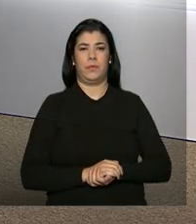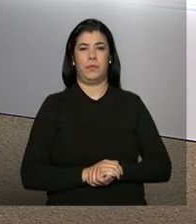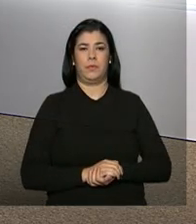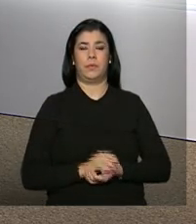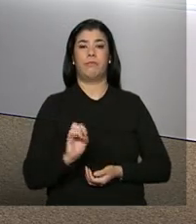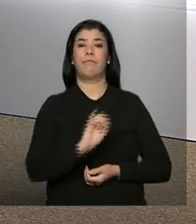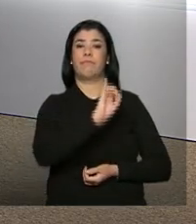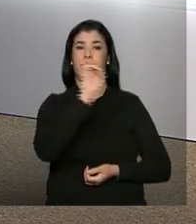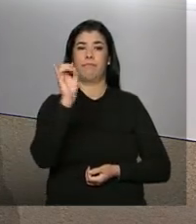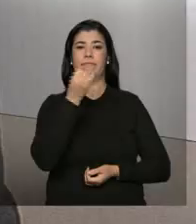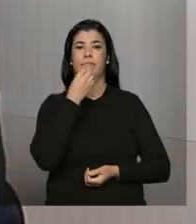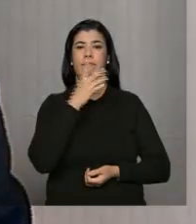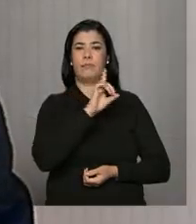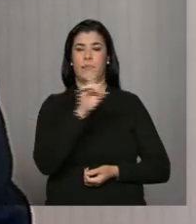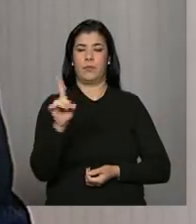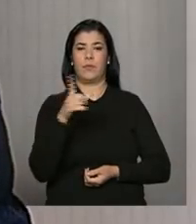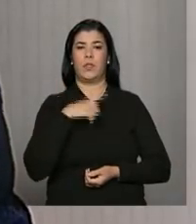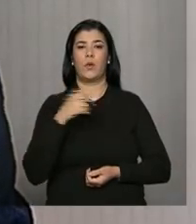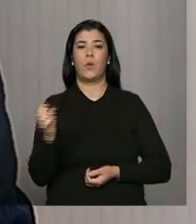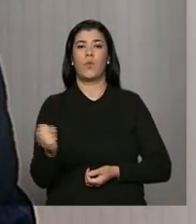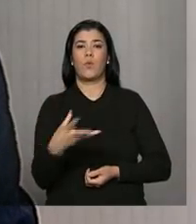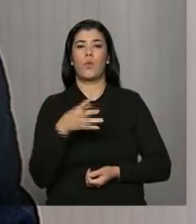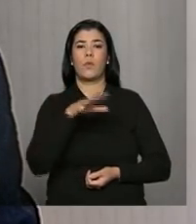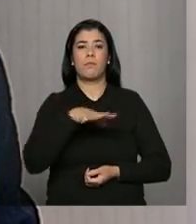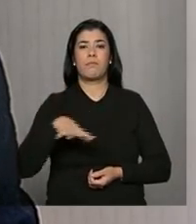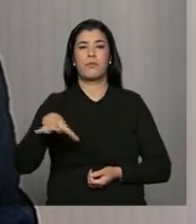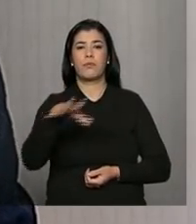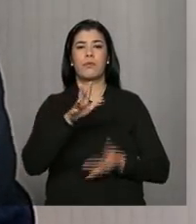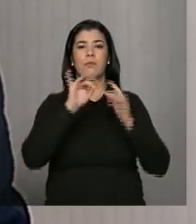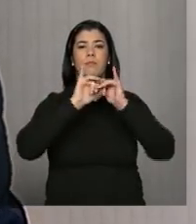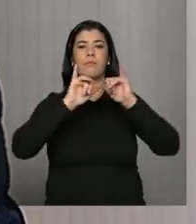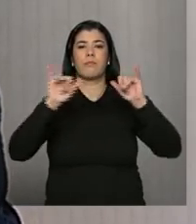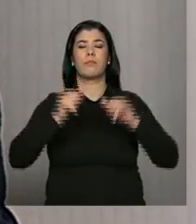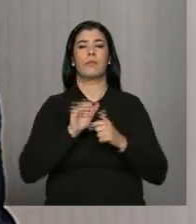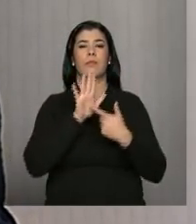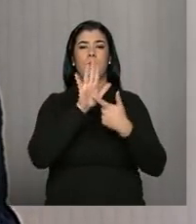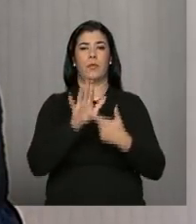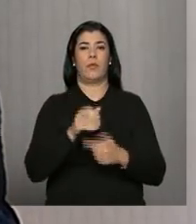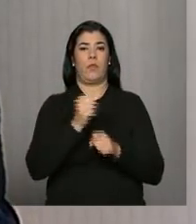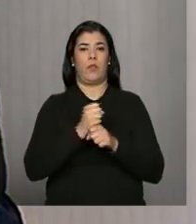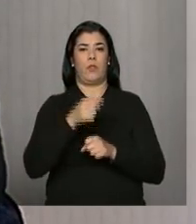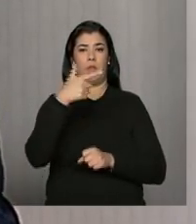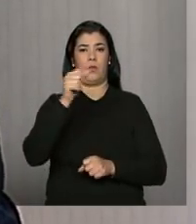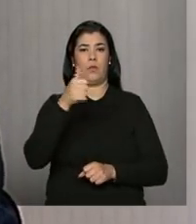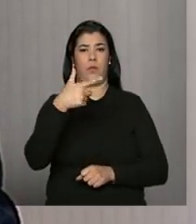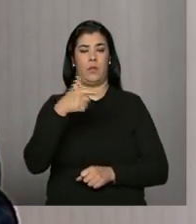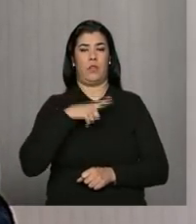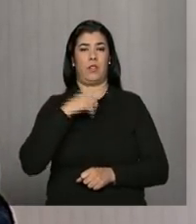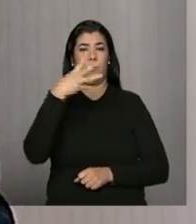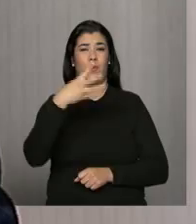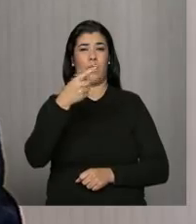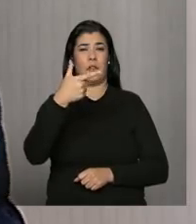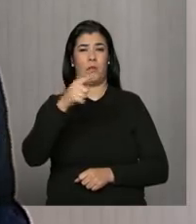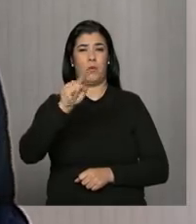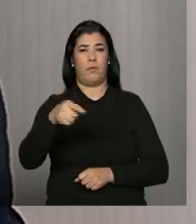Olá, bom dia, Daniel. O novo Mapa da Violência mostra que no ano de 2012 foram 42